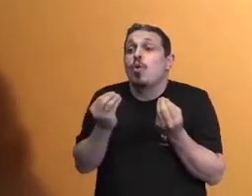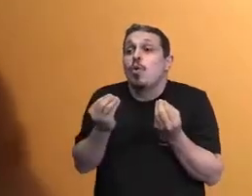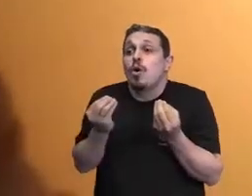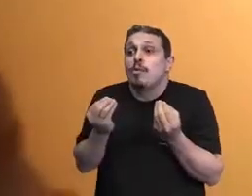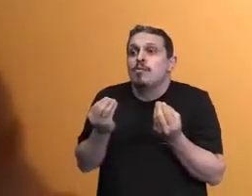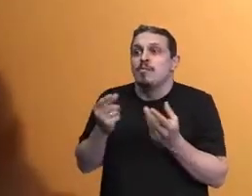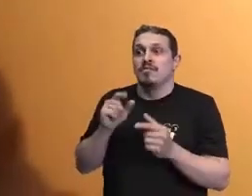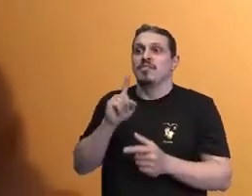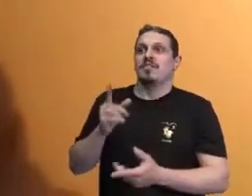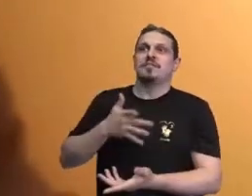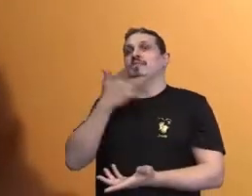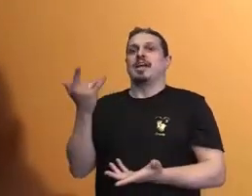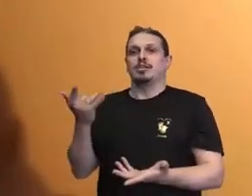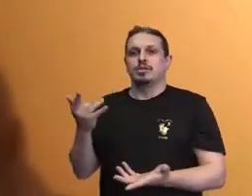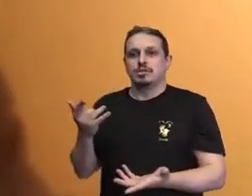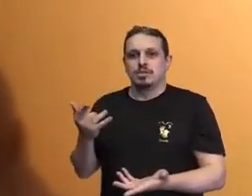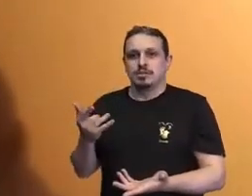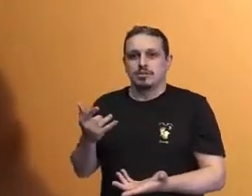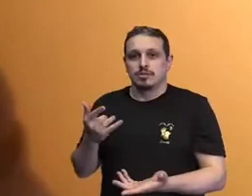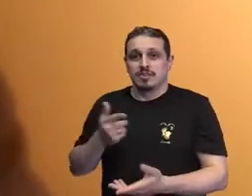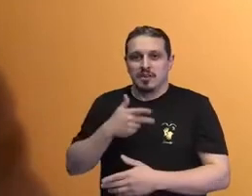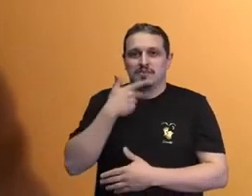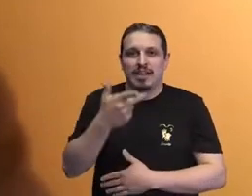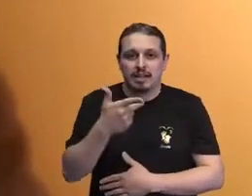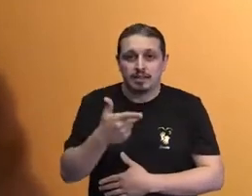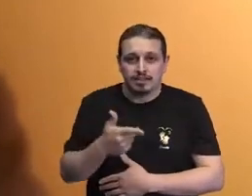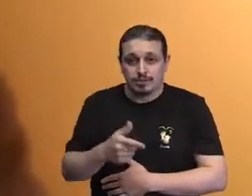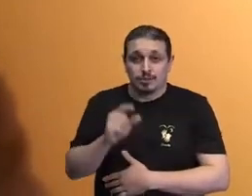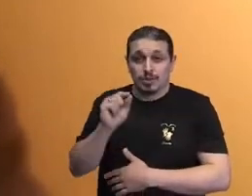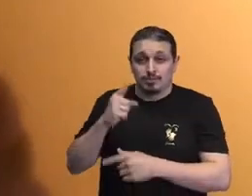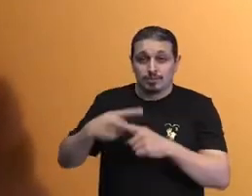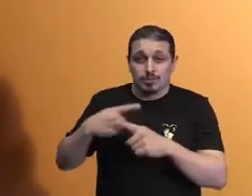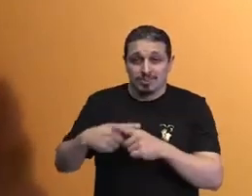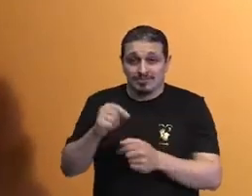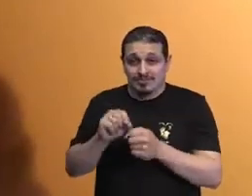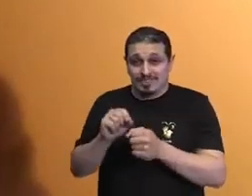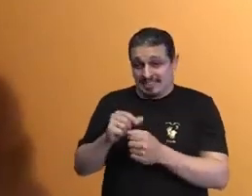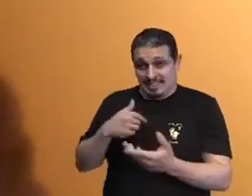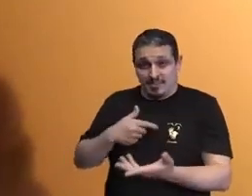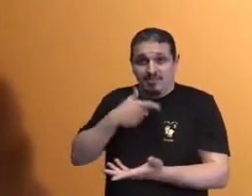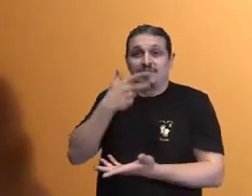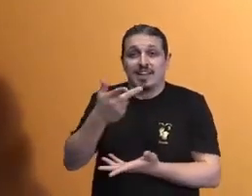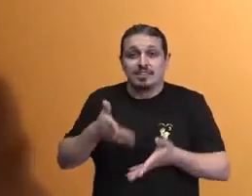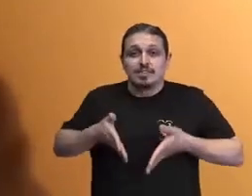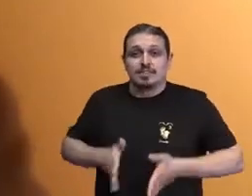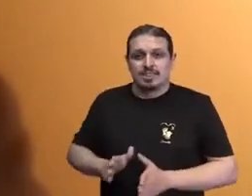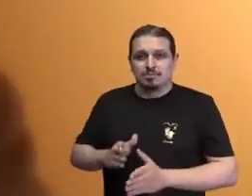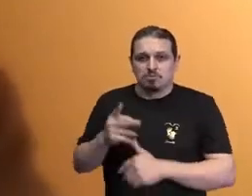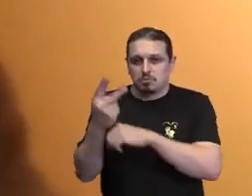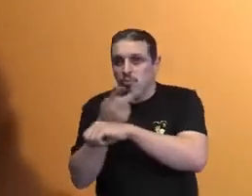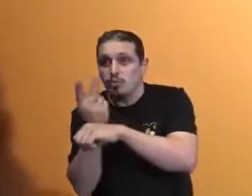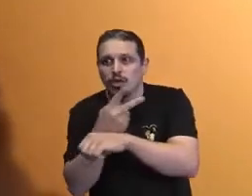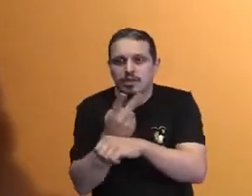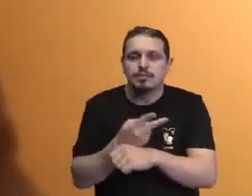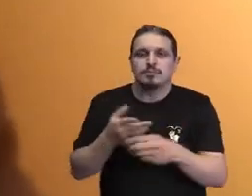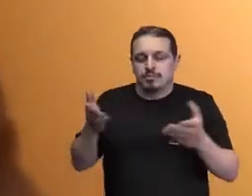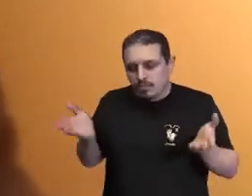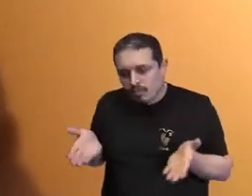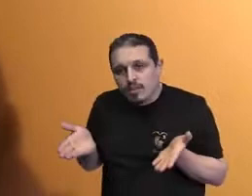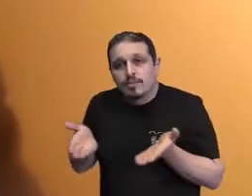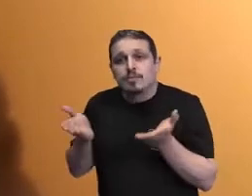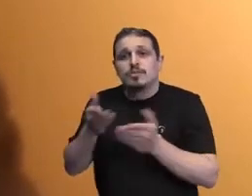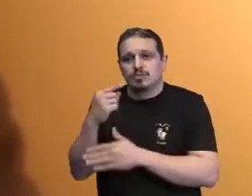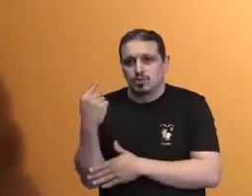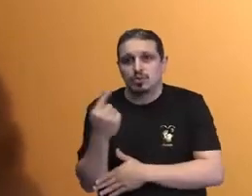Por que eu digo isso? Porque é claro que tudo acontecerá se nós formos capazes de ir buscar, de irmos atrás. Não basta ter